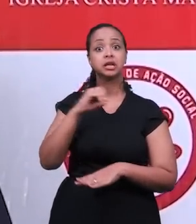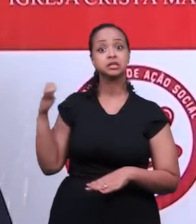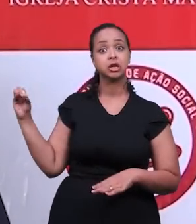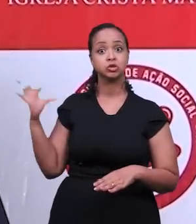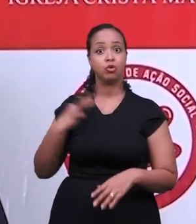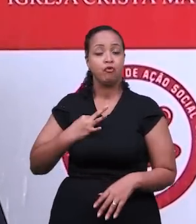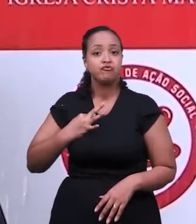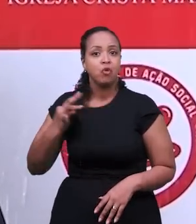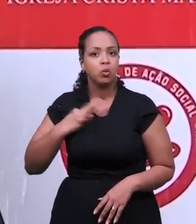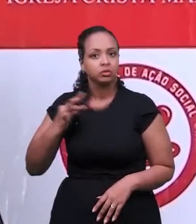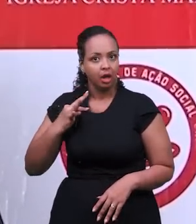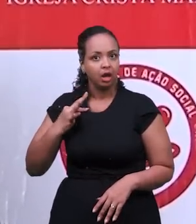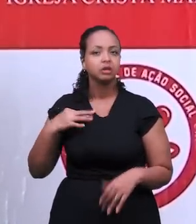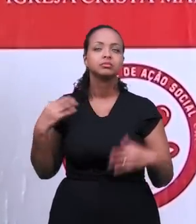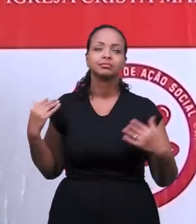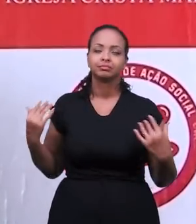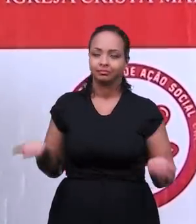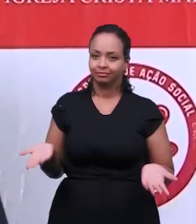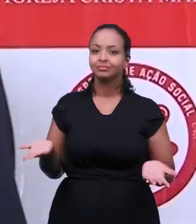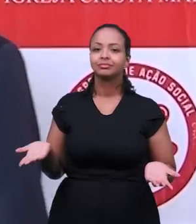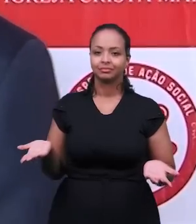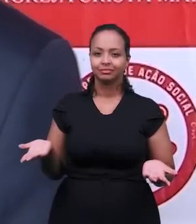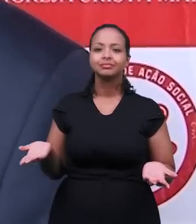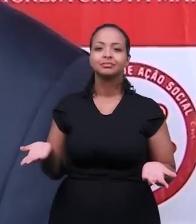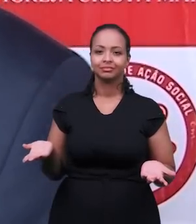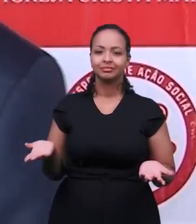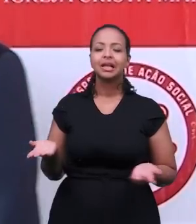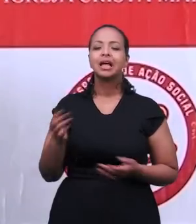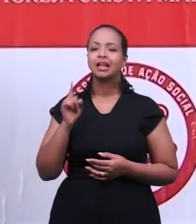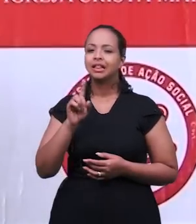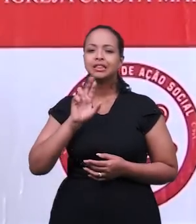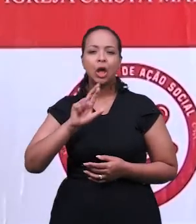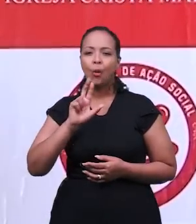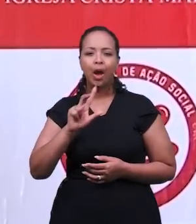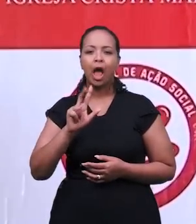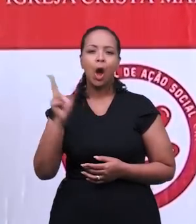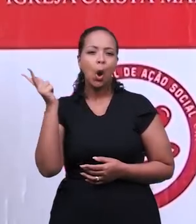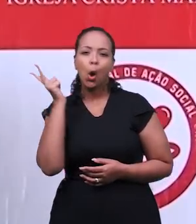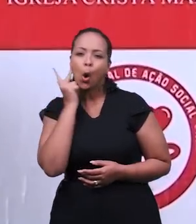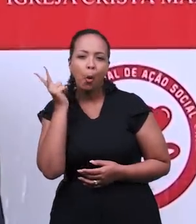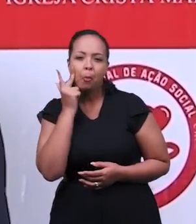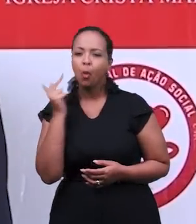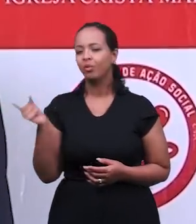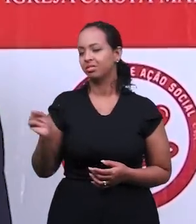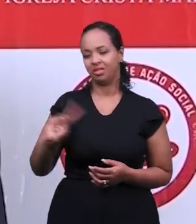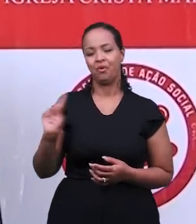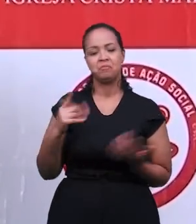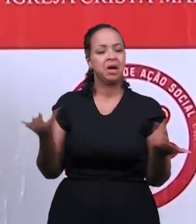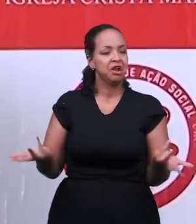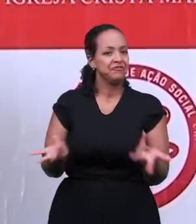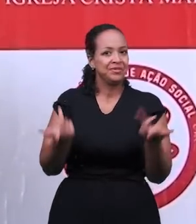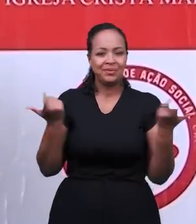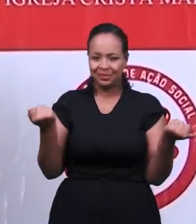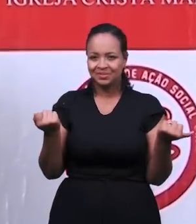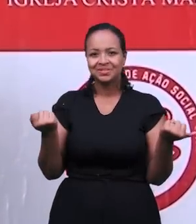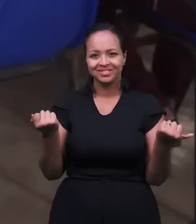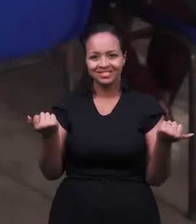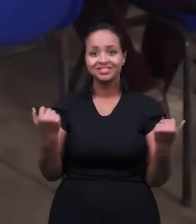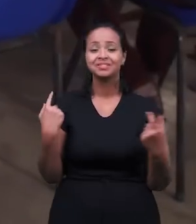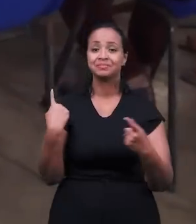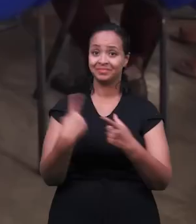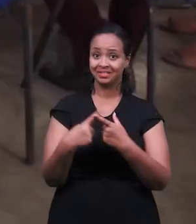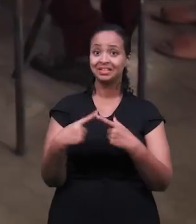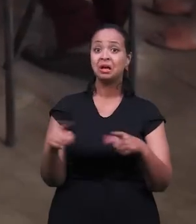300 voluntários da igreja trabalhando. Afinal, é algo fora da rotina, fora mesmo. É uma coisa extraordinária.